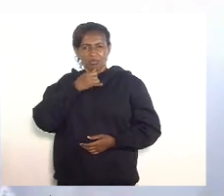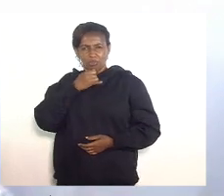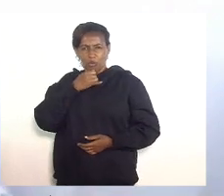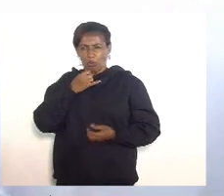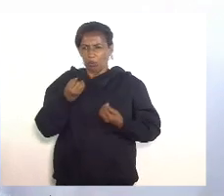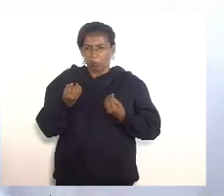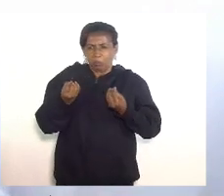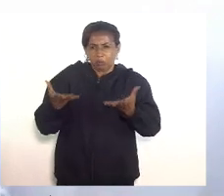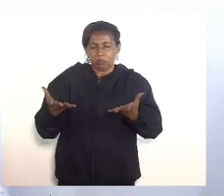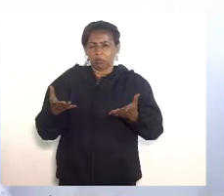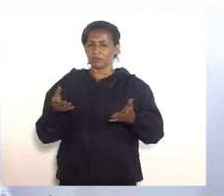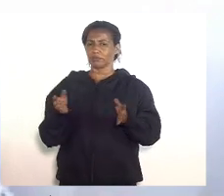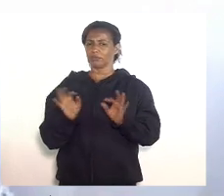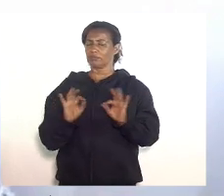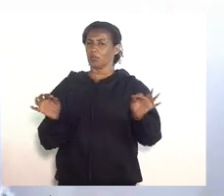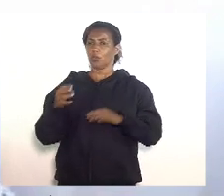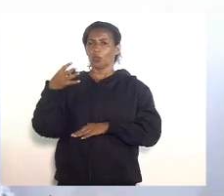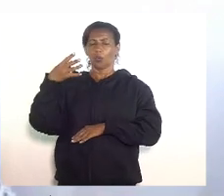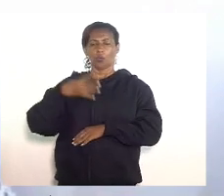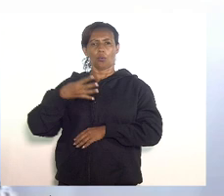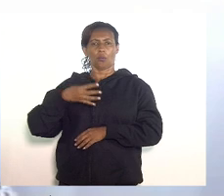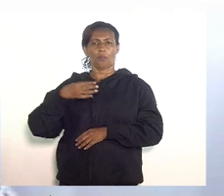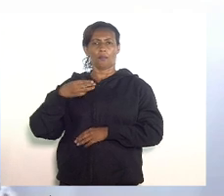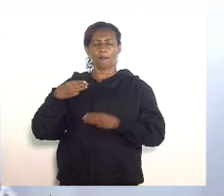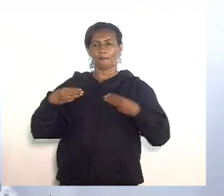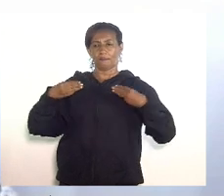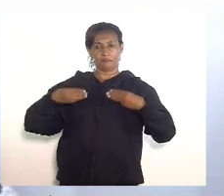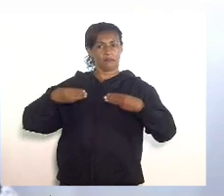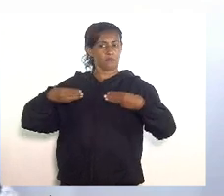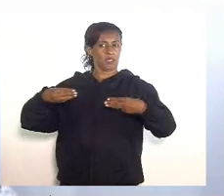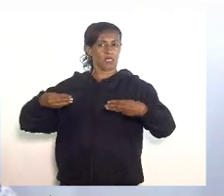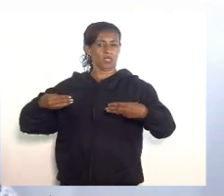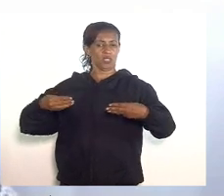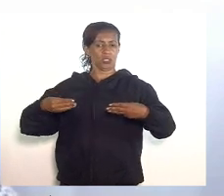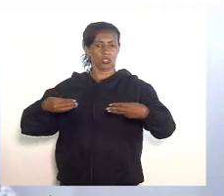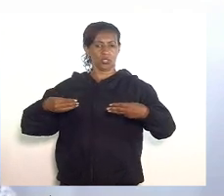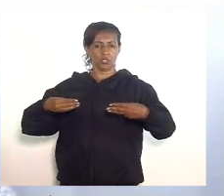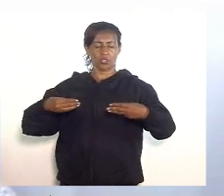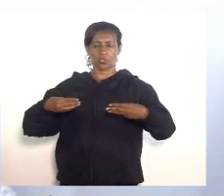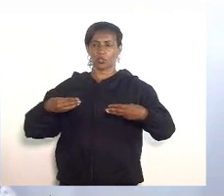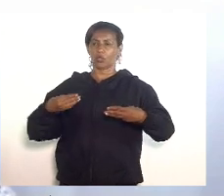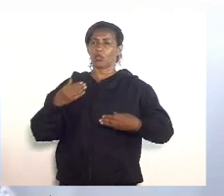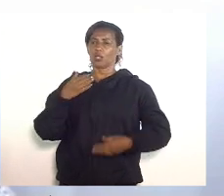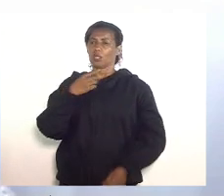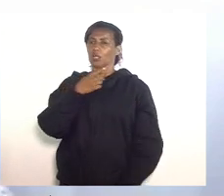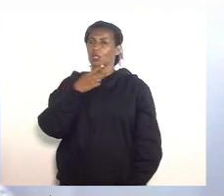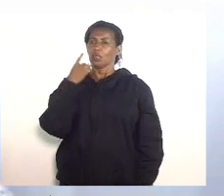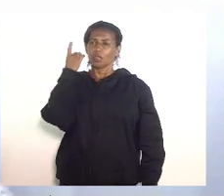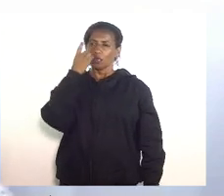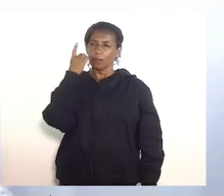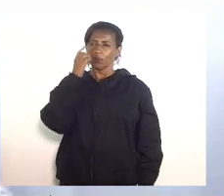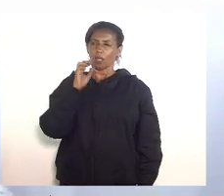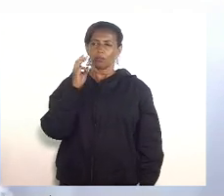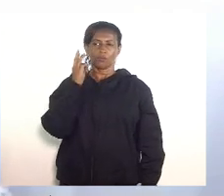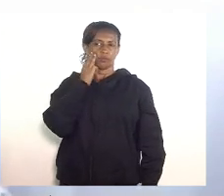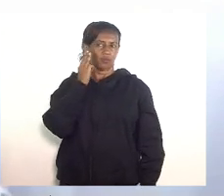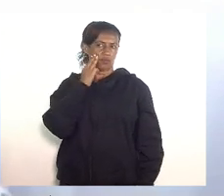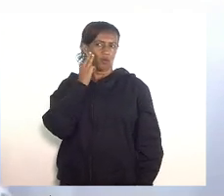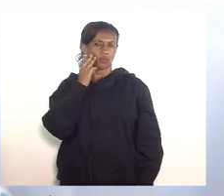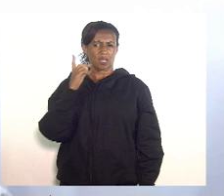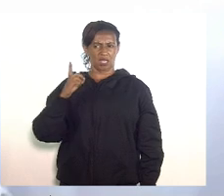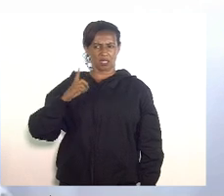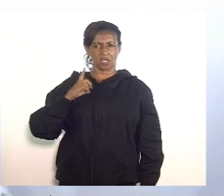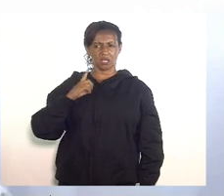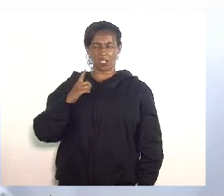no quarto ministro eu faço aqui deputado Valdeck vossa excelência que tem uma identidade